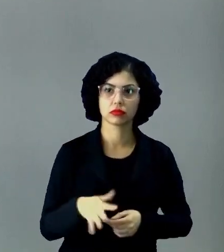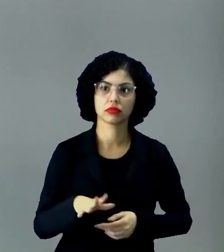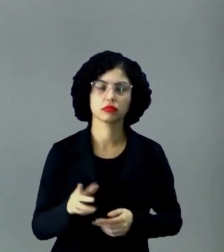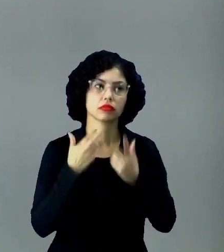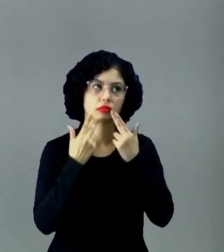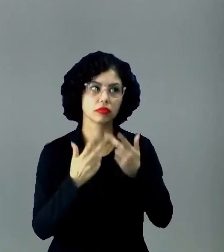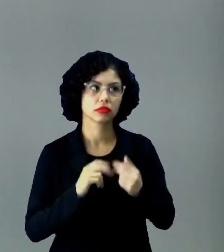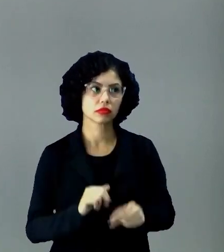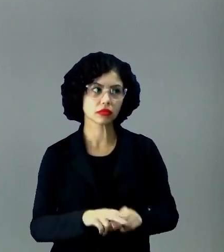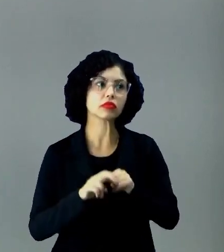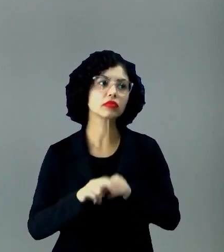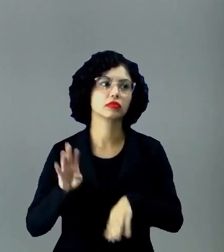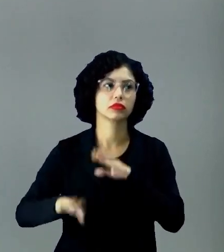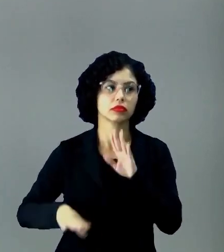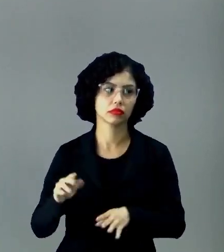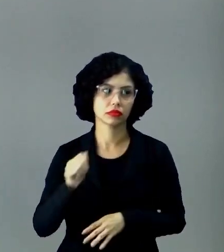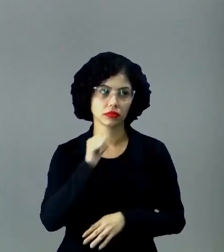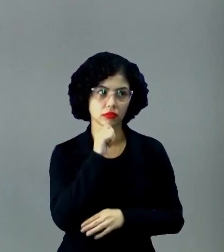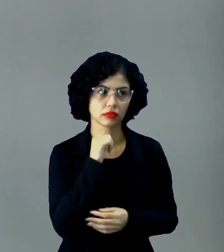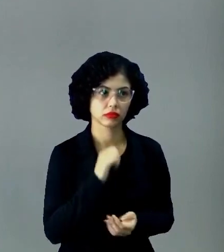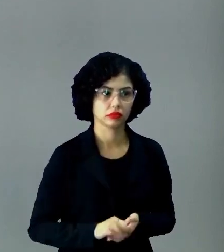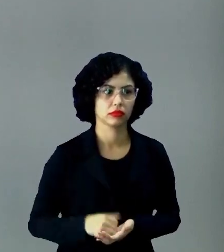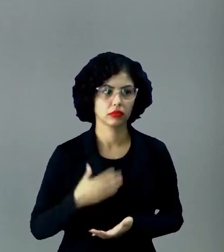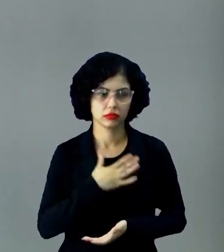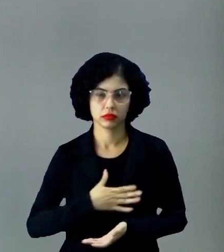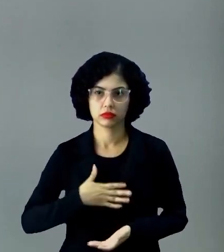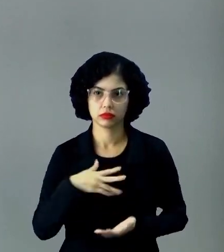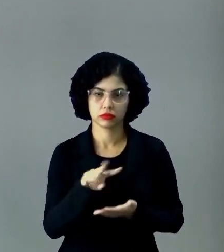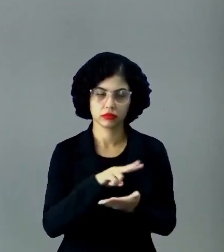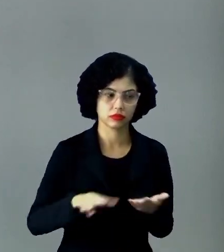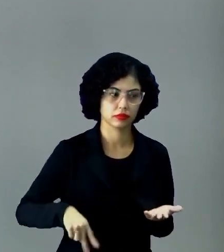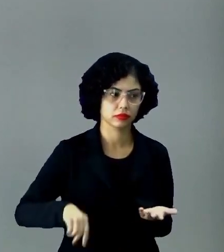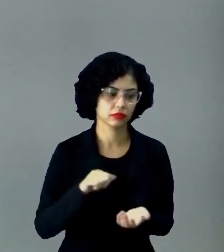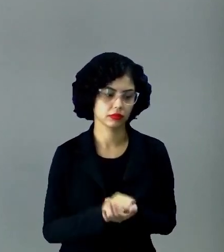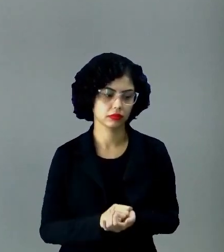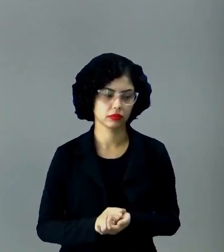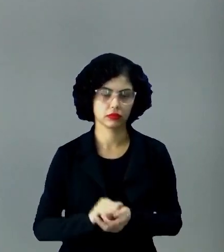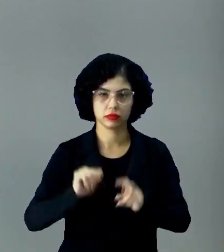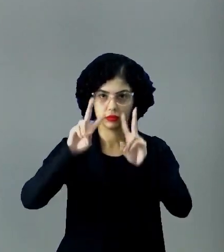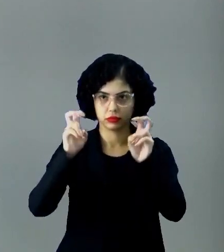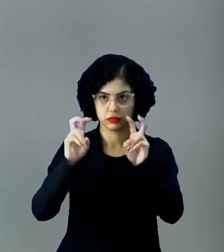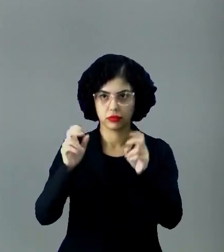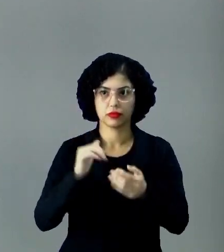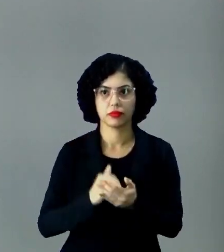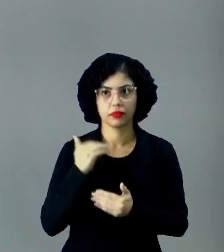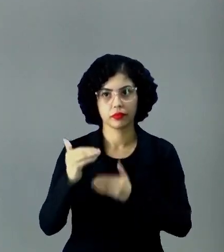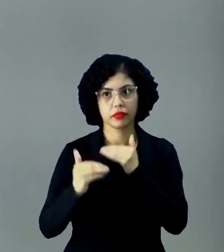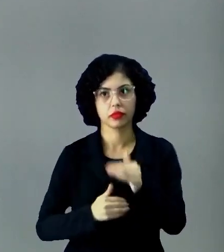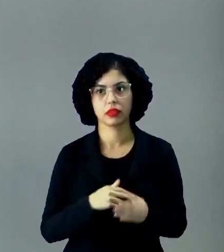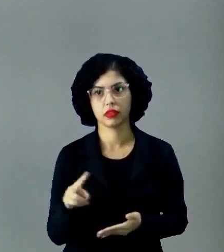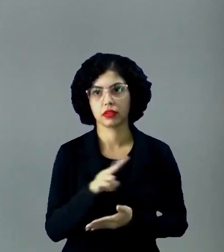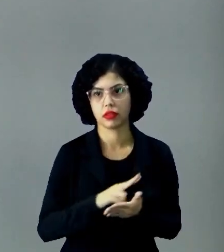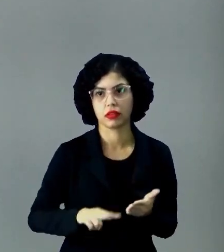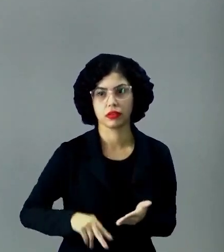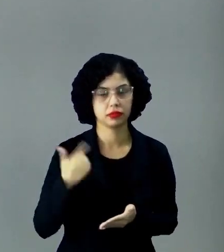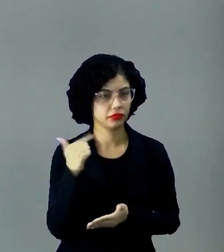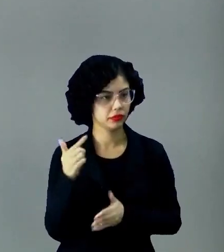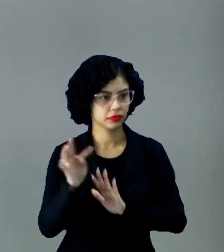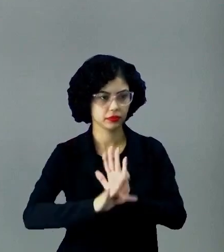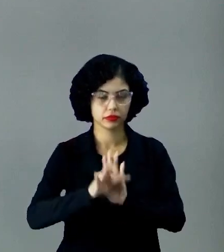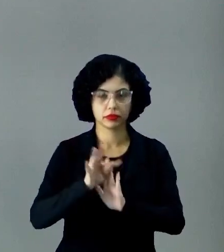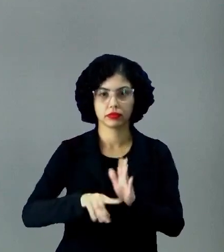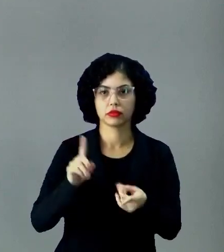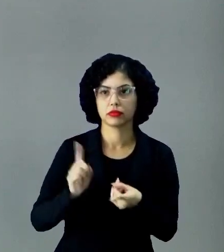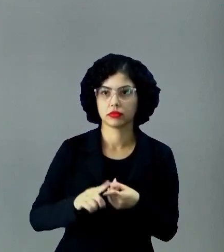notícia. Por isso, muitas vezes, muita gente que gosta de ler notícias, vai lendo os títulos das notícias e não lendo o texto,